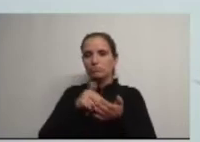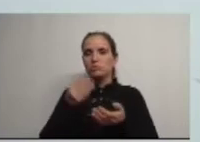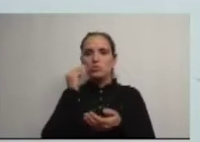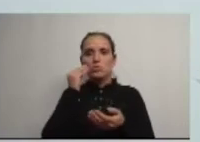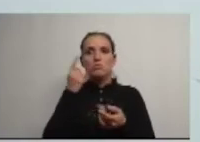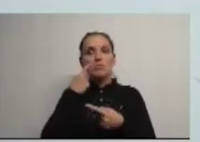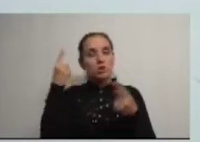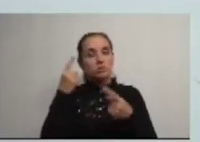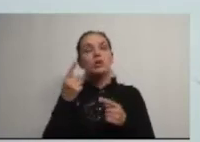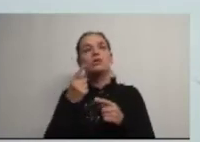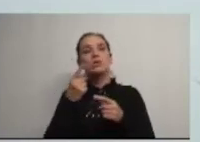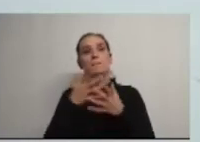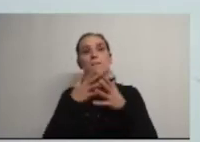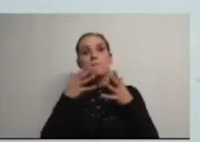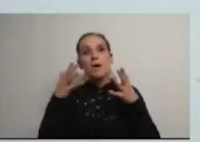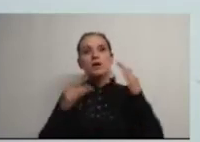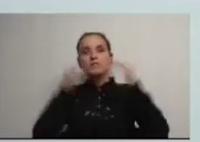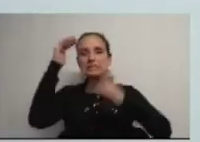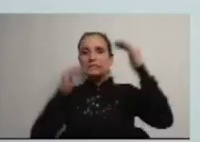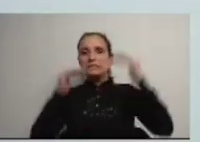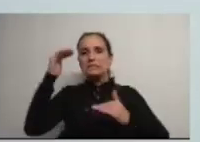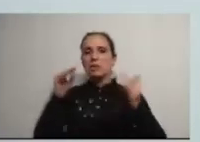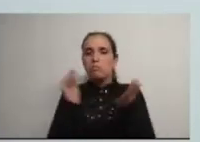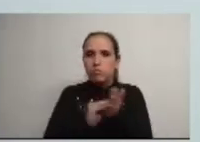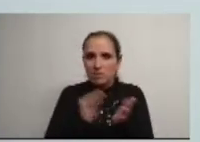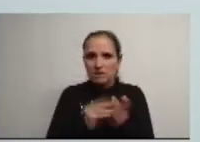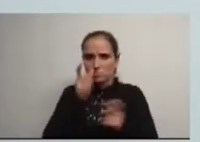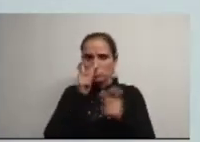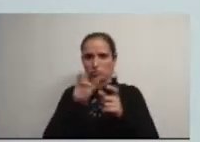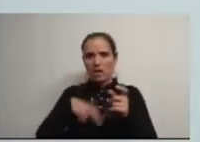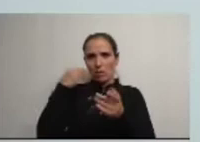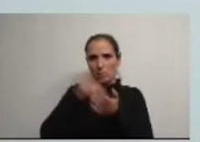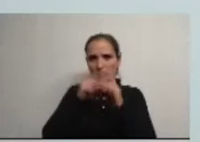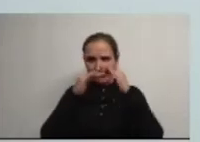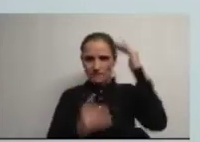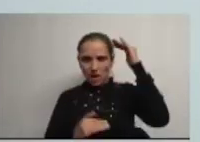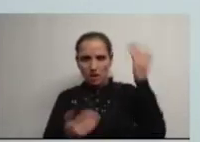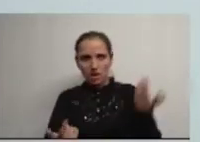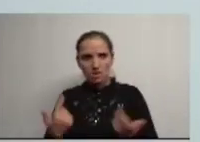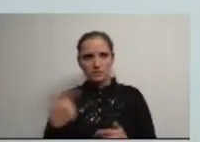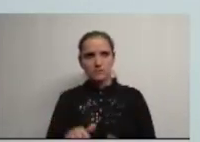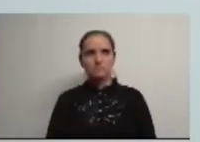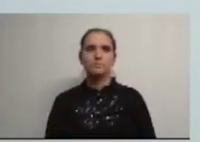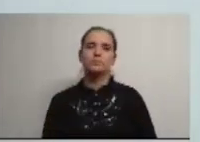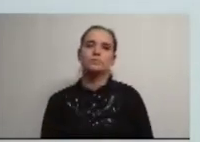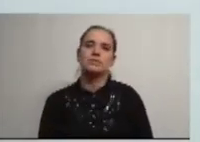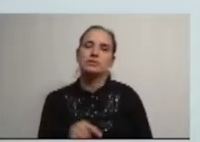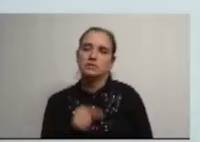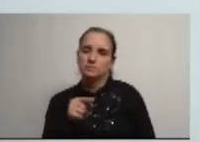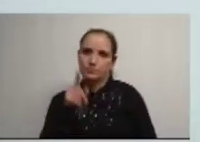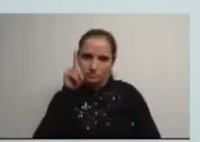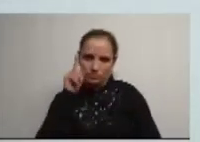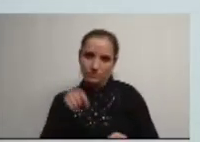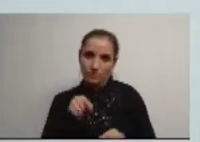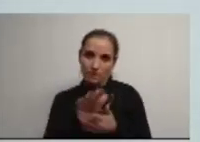o aumento significativo das desigualdades sociais e da pobreza restada nos últimos anos a este propósito